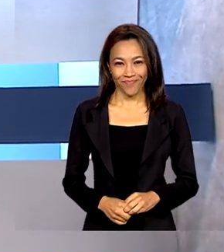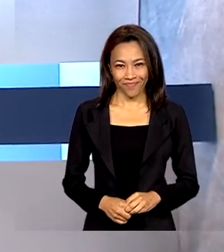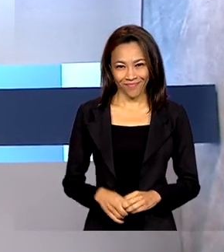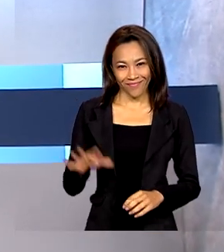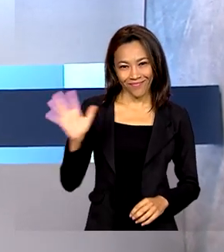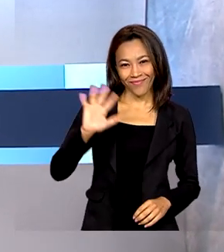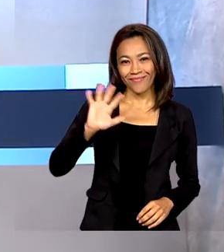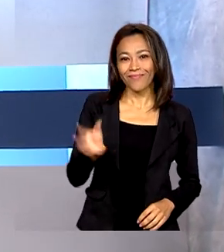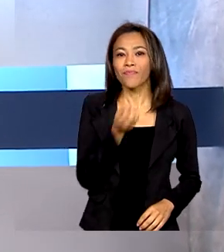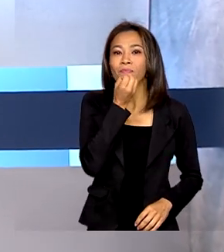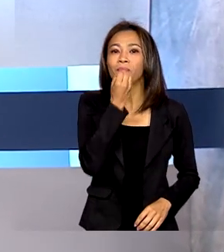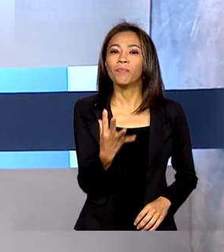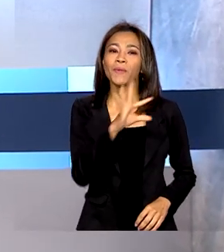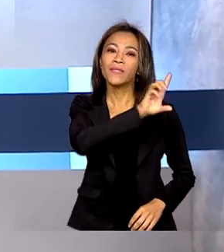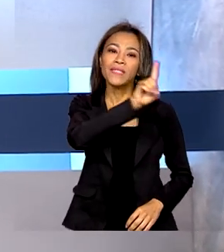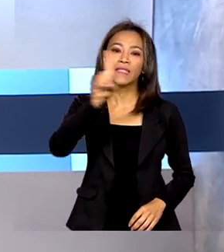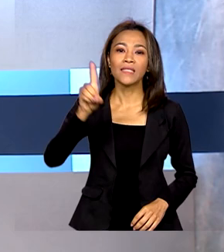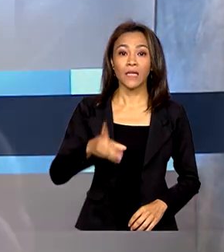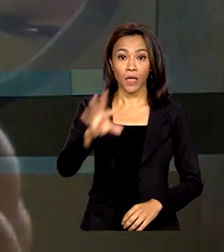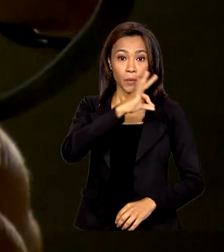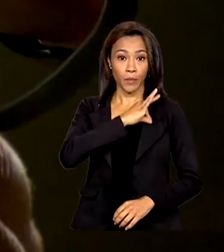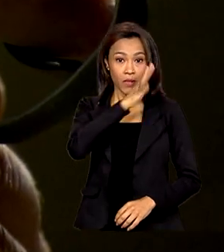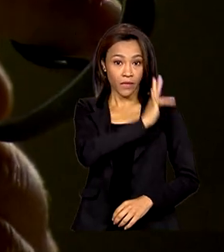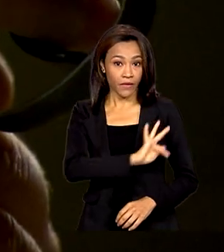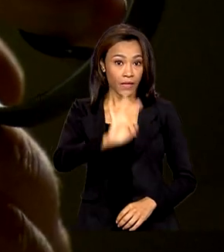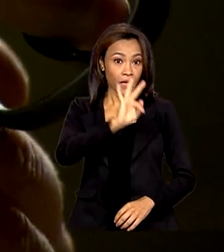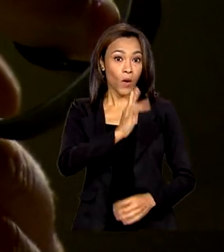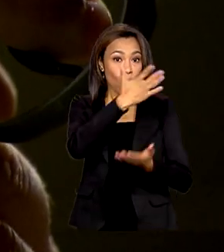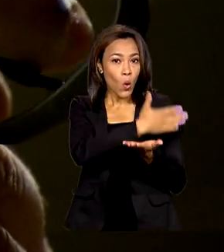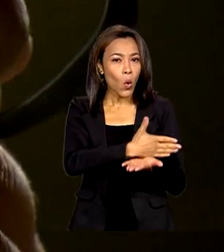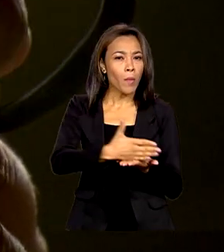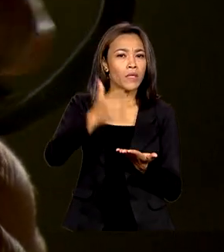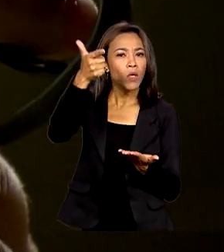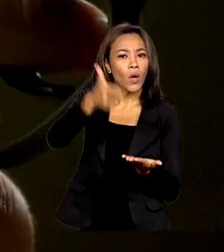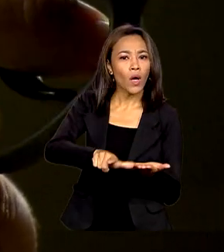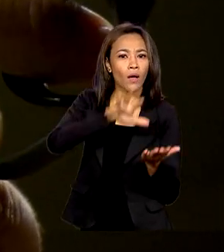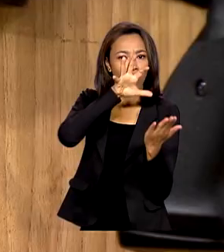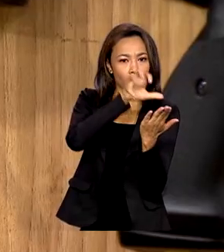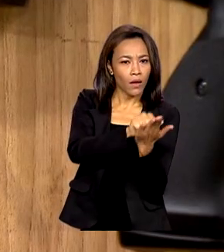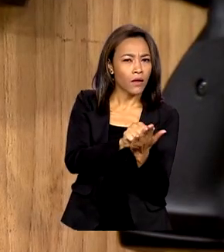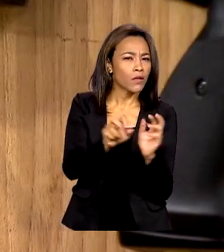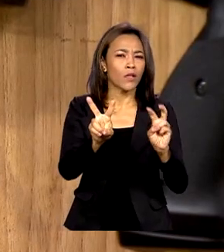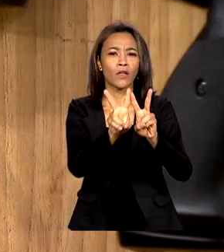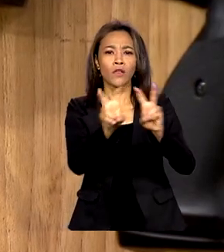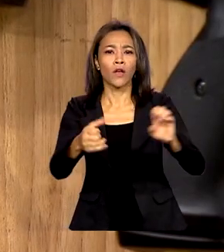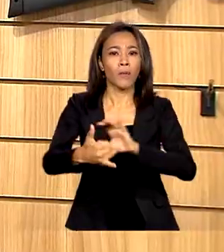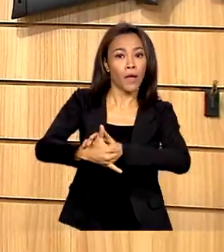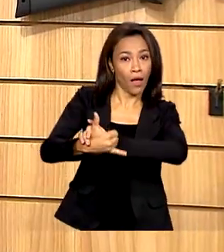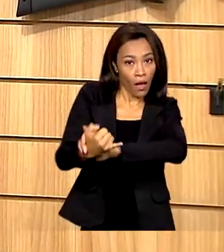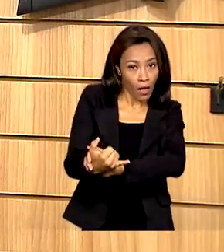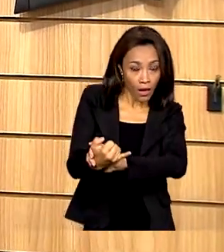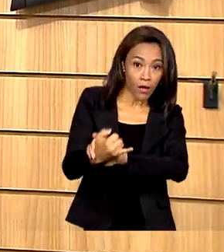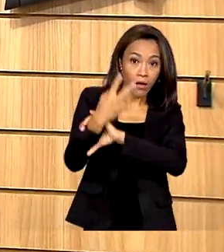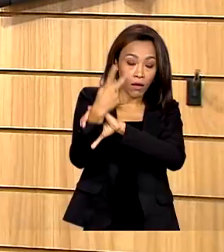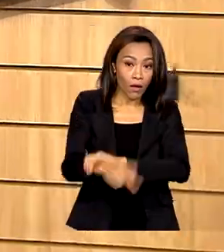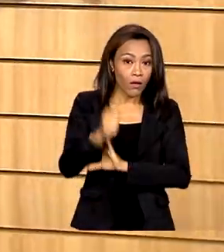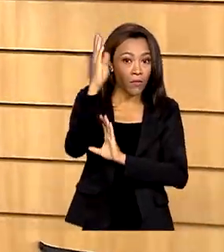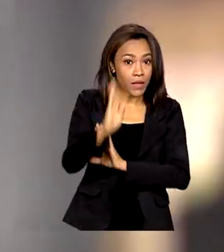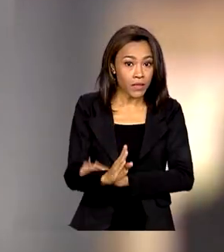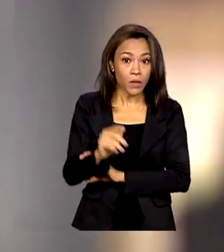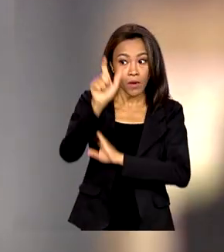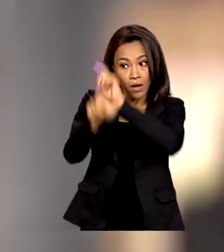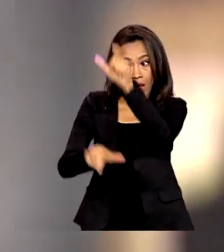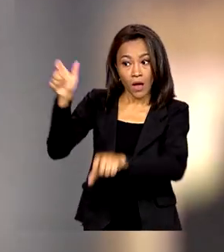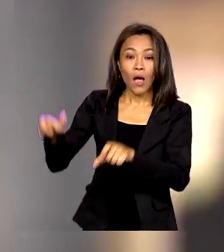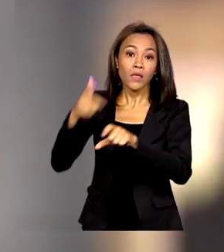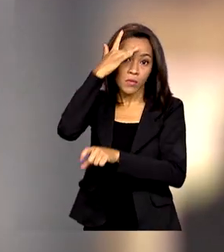Olá, bom dia. Polícia Federal começa o recadastramento de armas de fogo no Brasil. Os proprietários têm